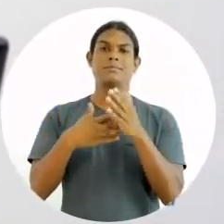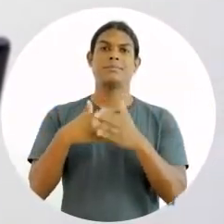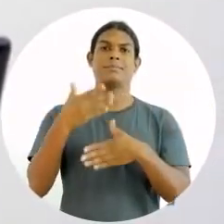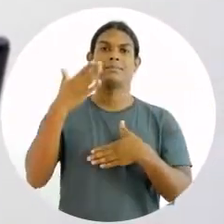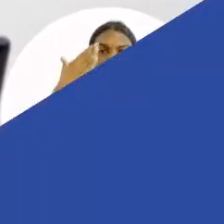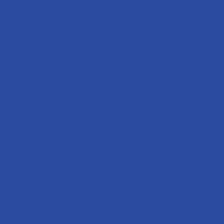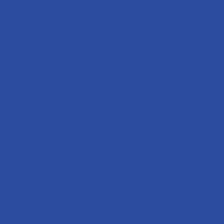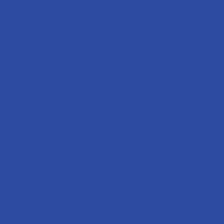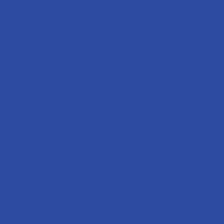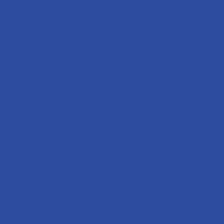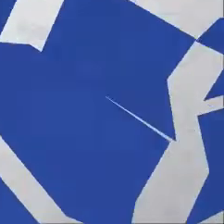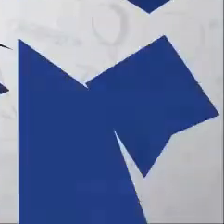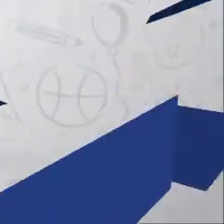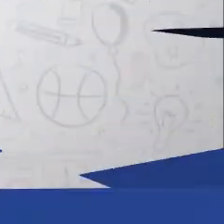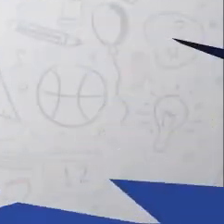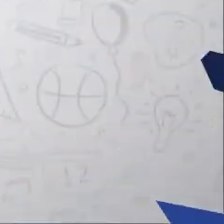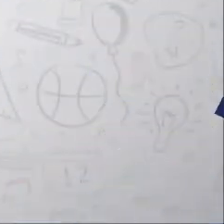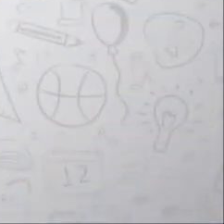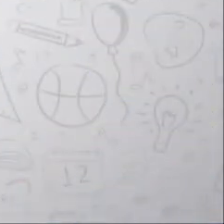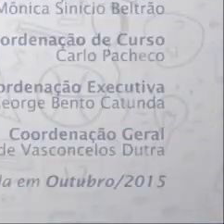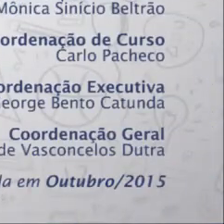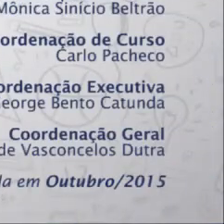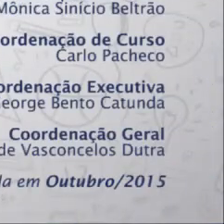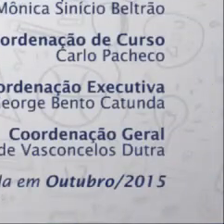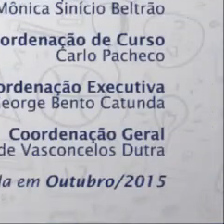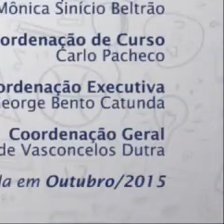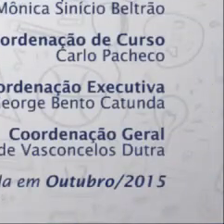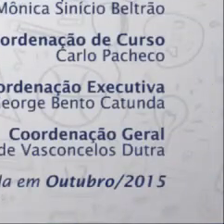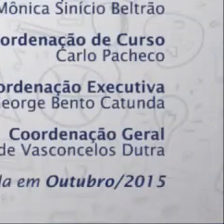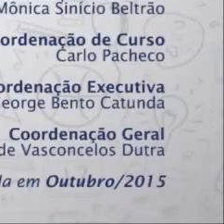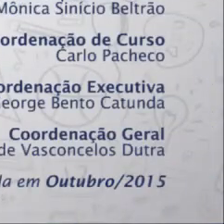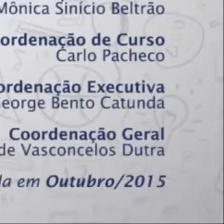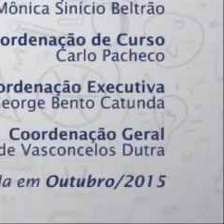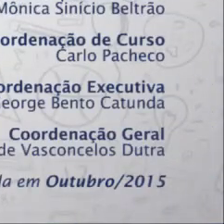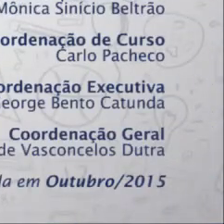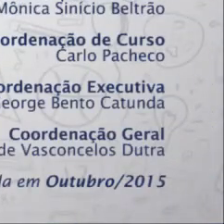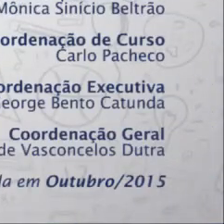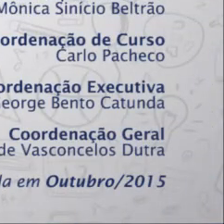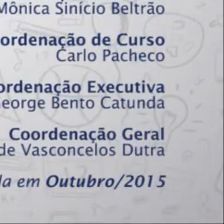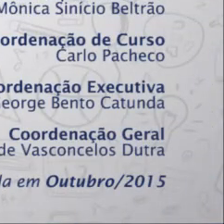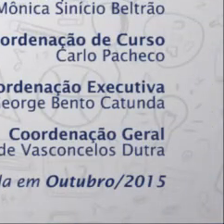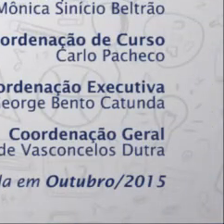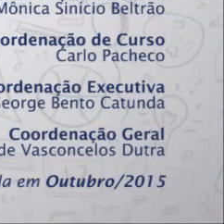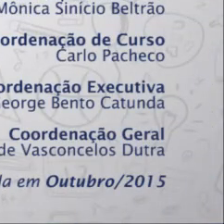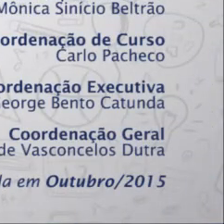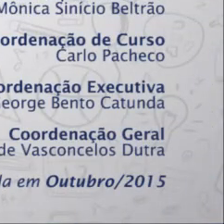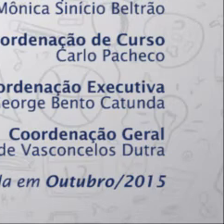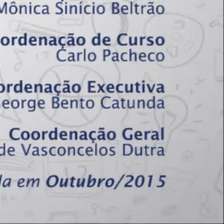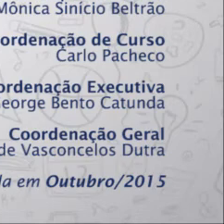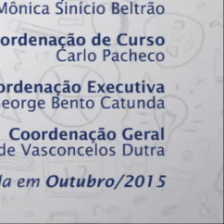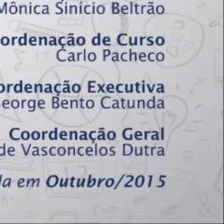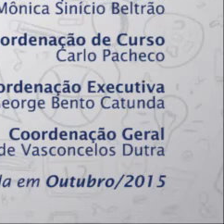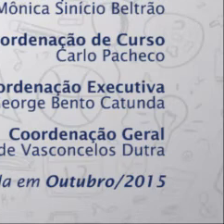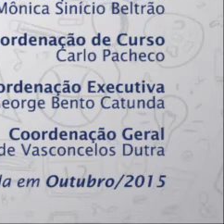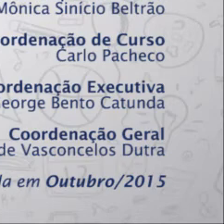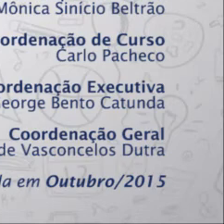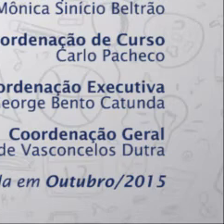3. Até lá! Som direto Denis Ramos